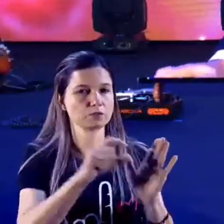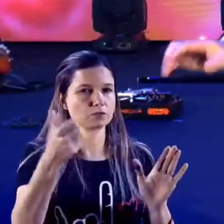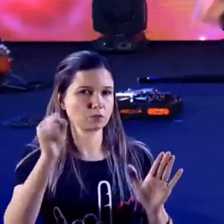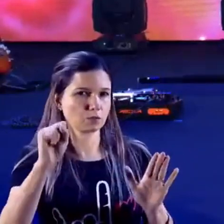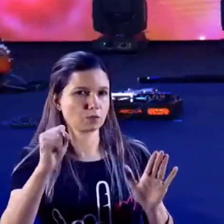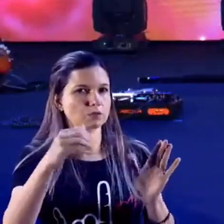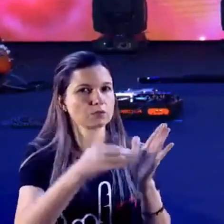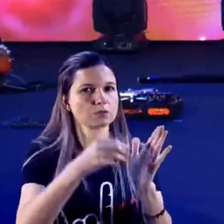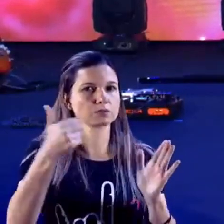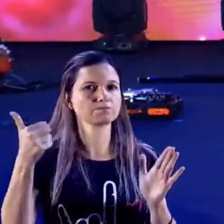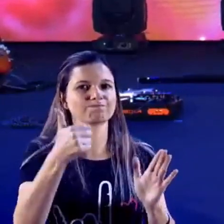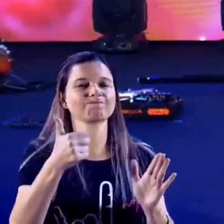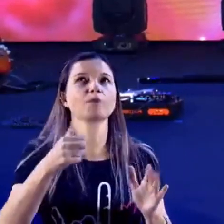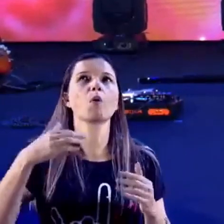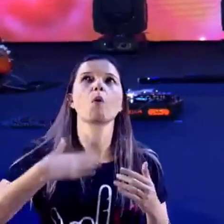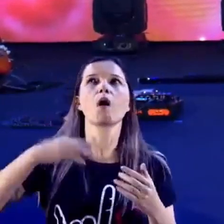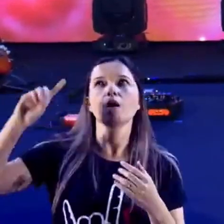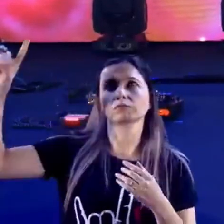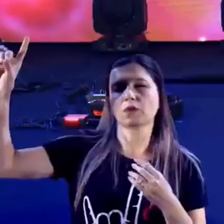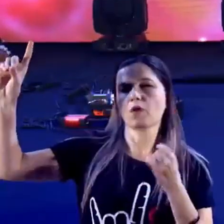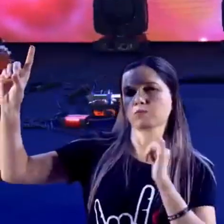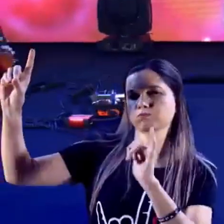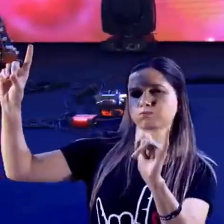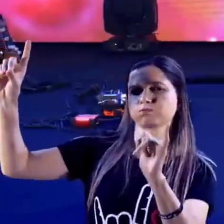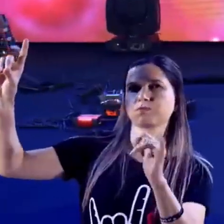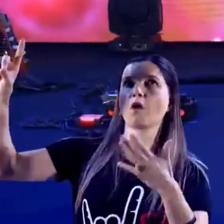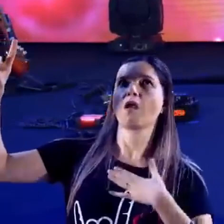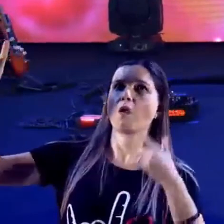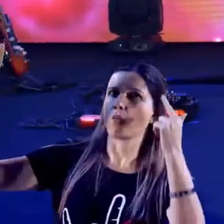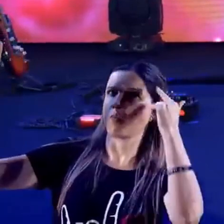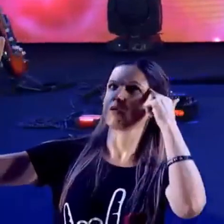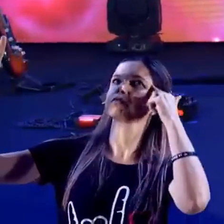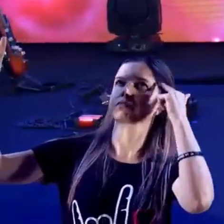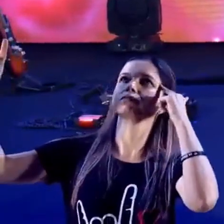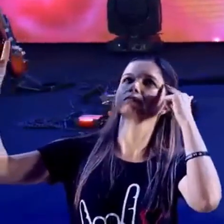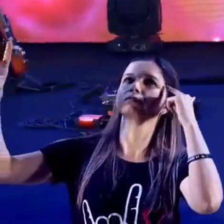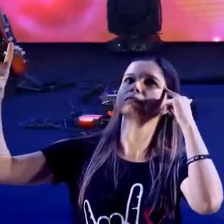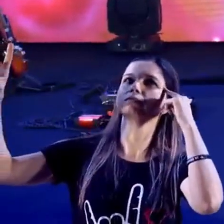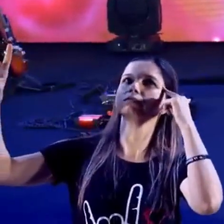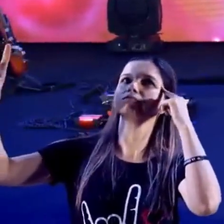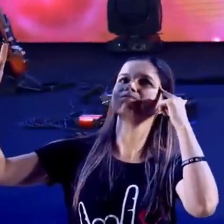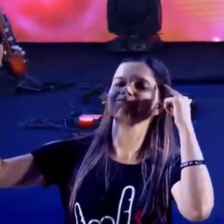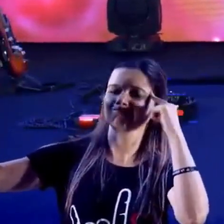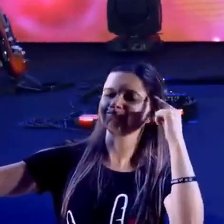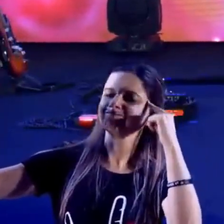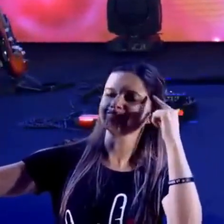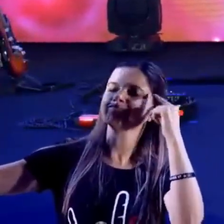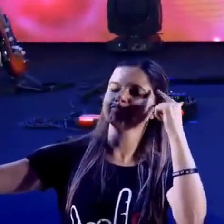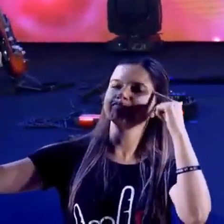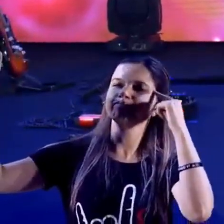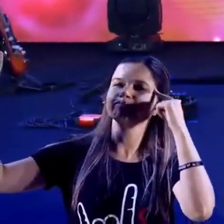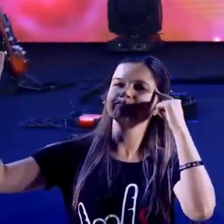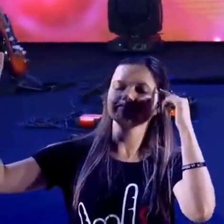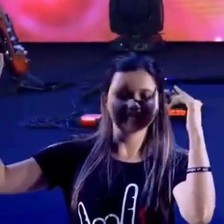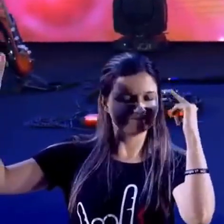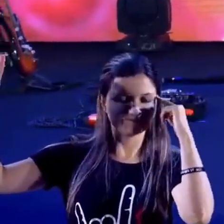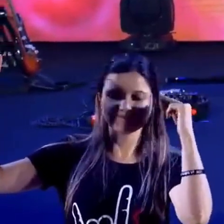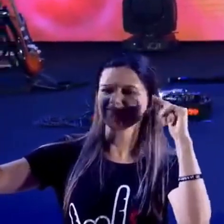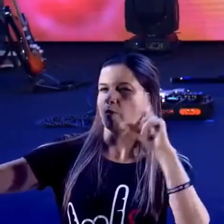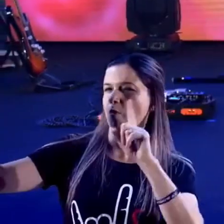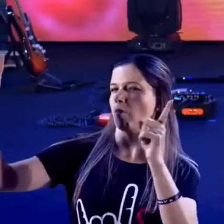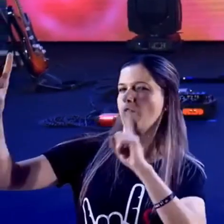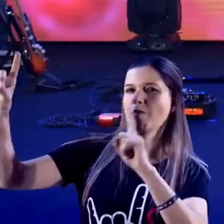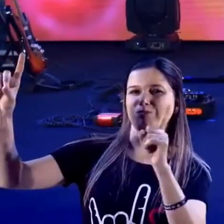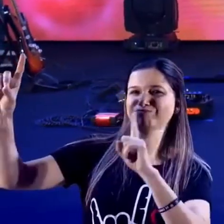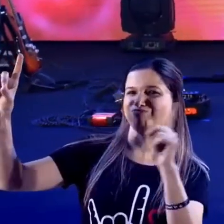Pois os meus pensamentos... Deus está falando da forma como eu penso. A forma como eu penso. Os meus pensamentos não